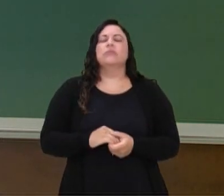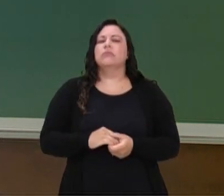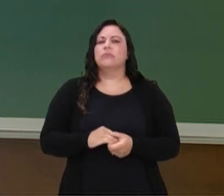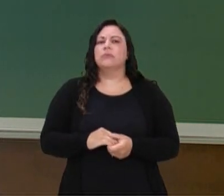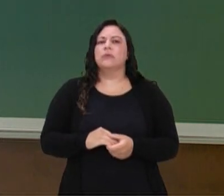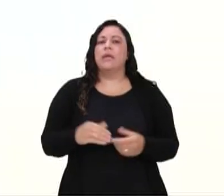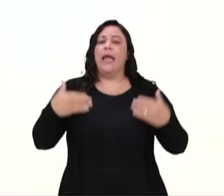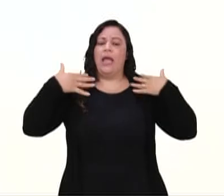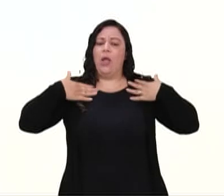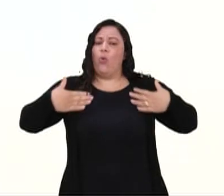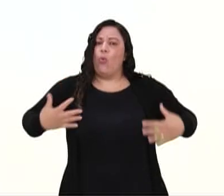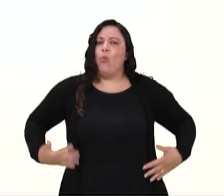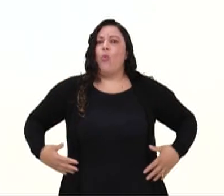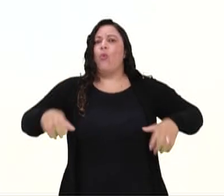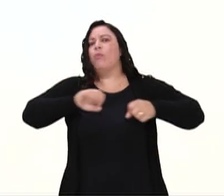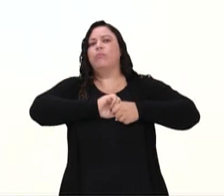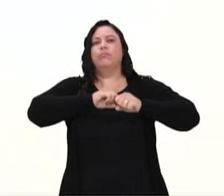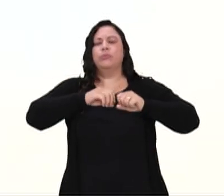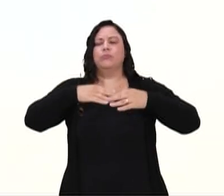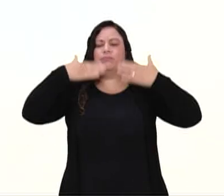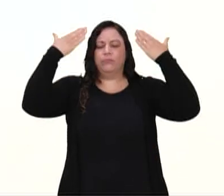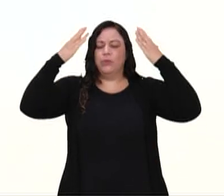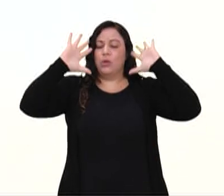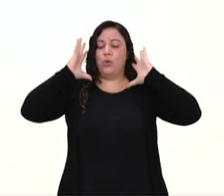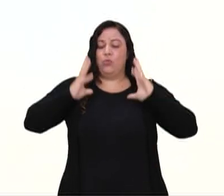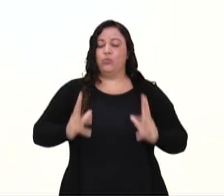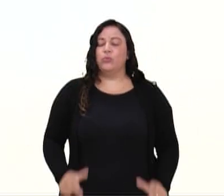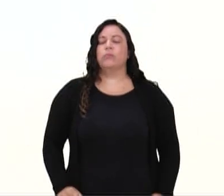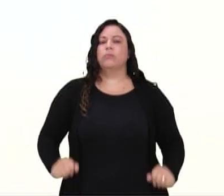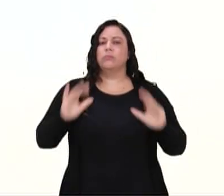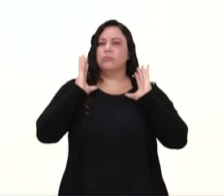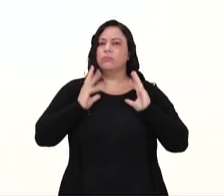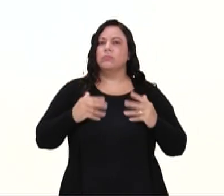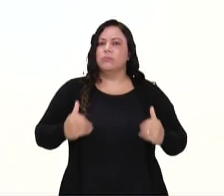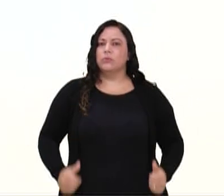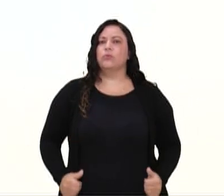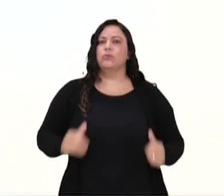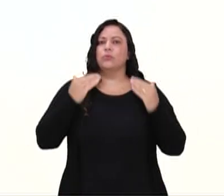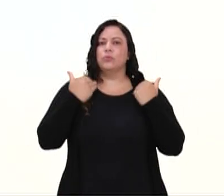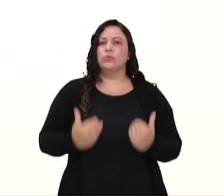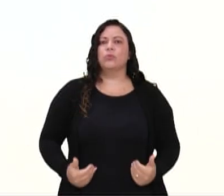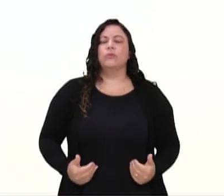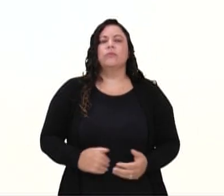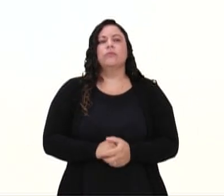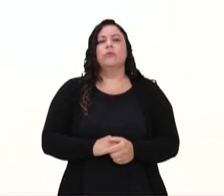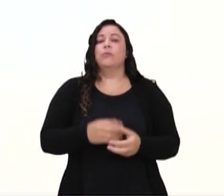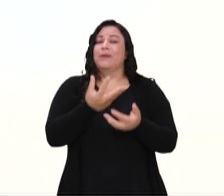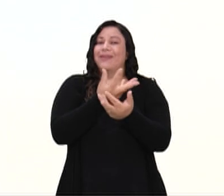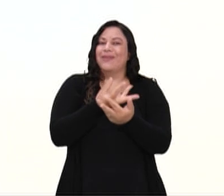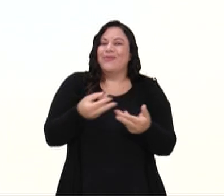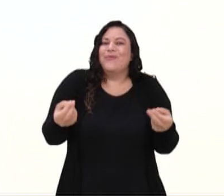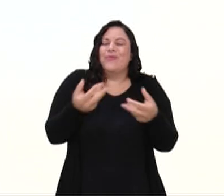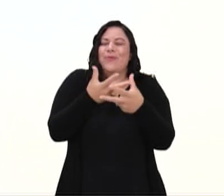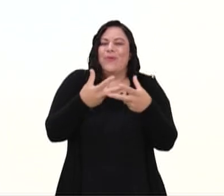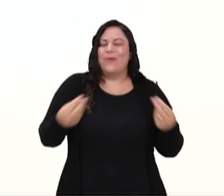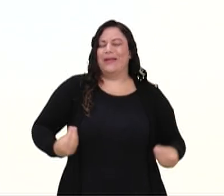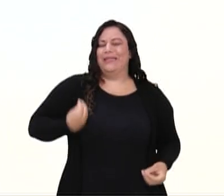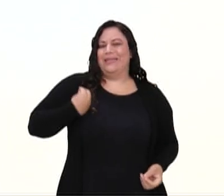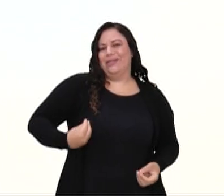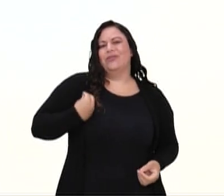condicionamento amplo, de forma ampla. Porque o objetivo maior, além de trazer qualidade de vida para quem